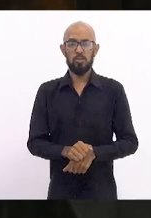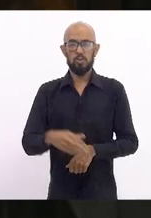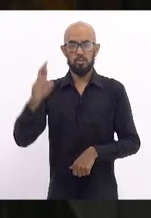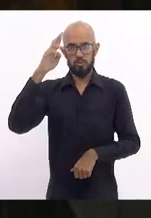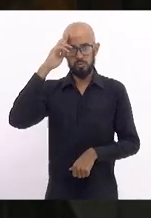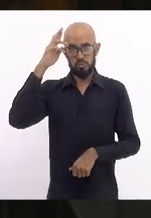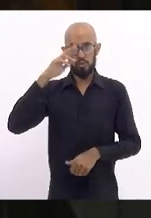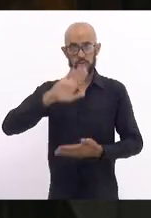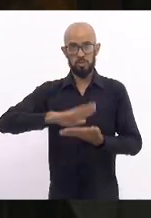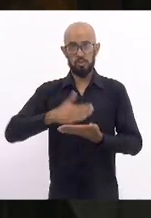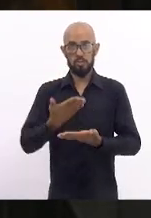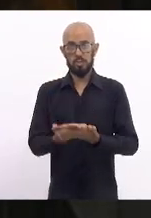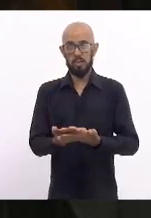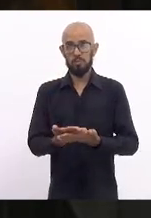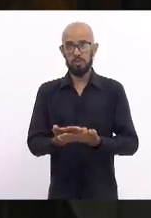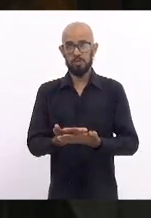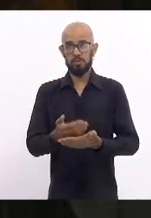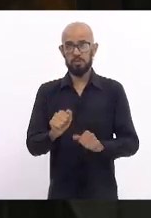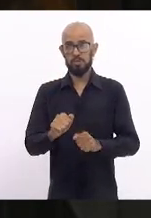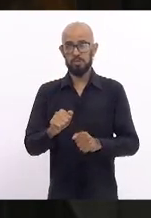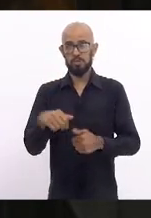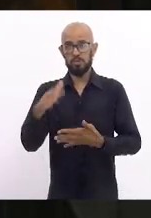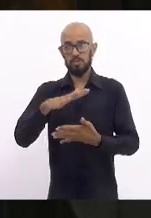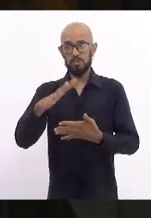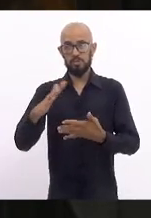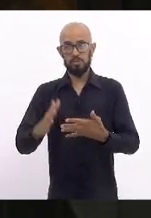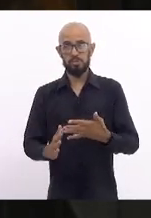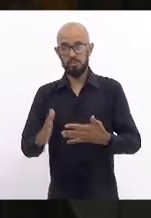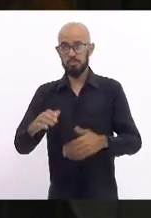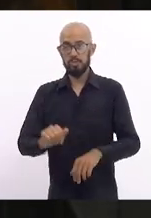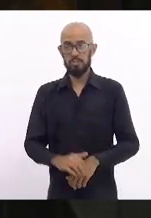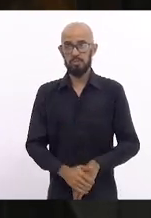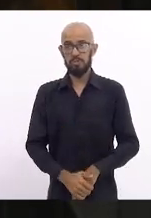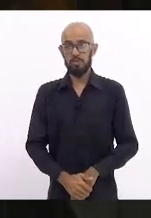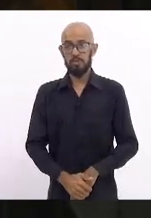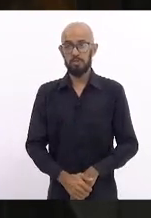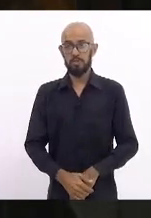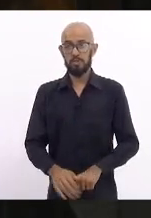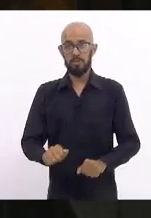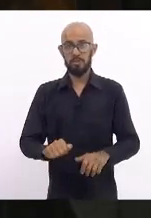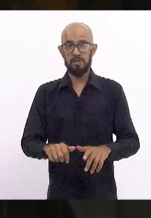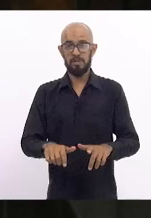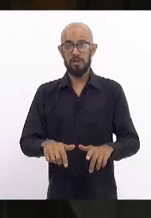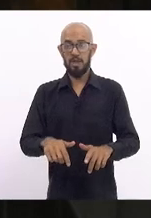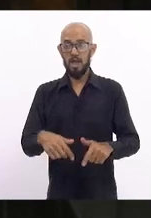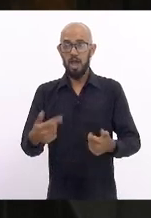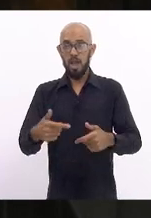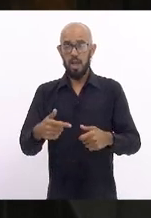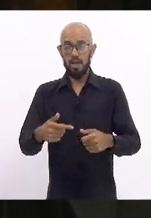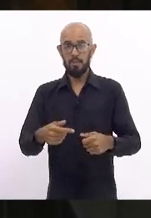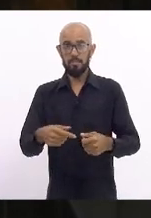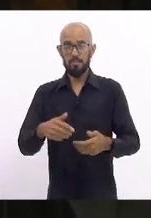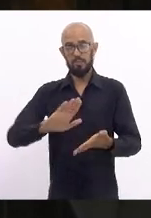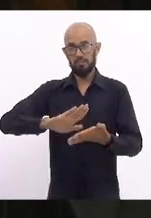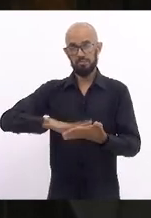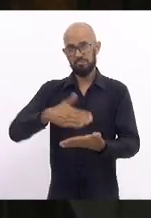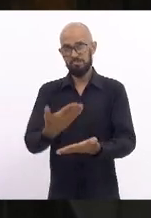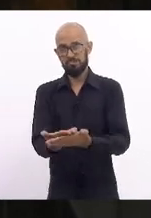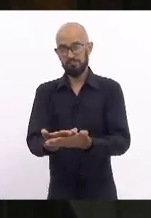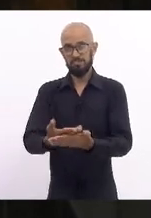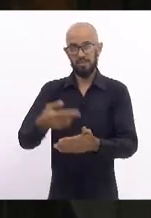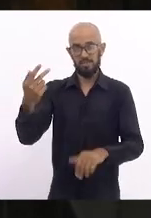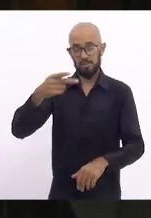senhor intérprete da linguagem de Libras que leva a nossa voz aos